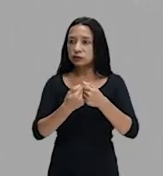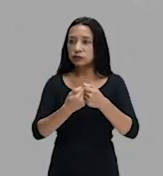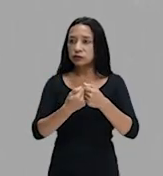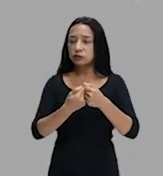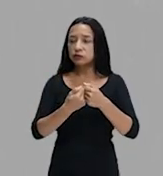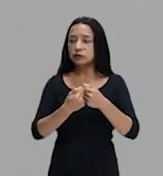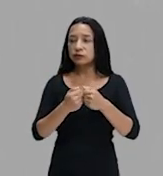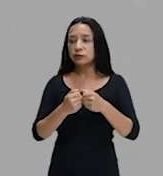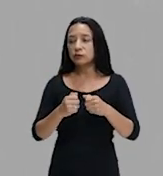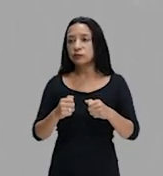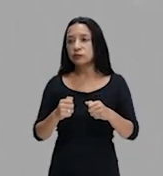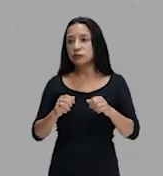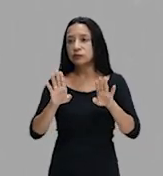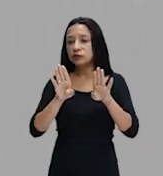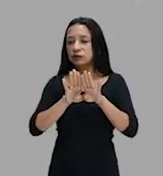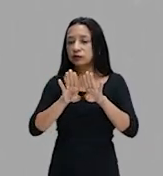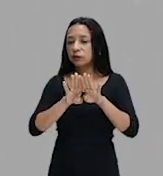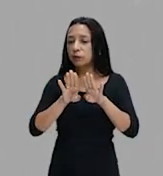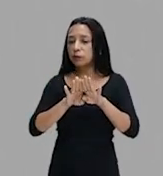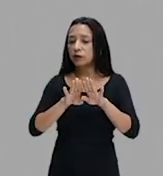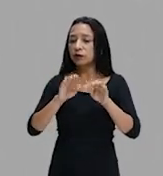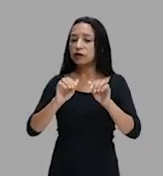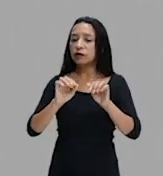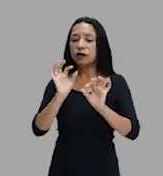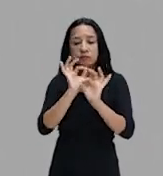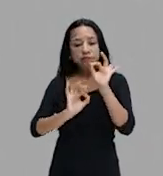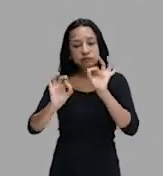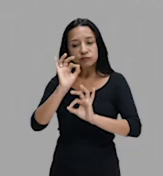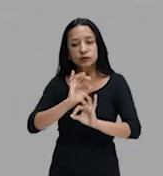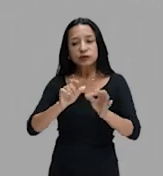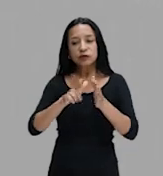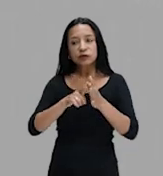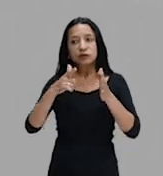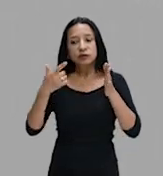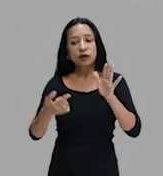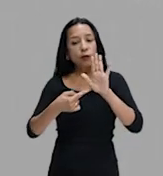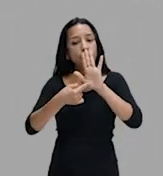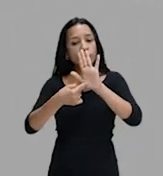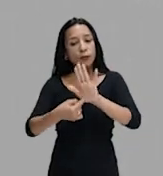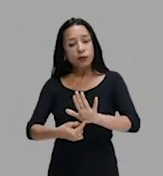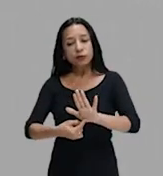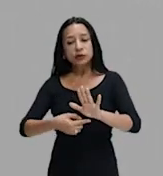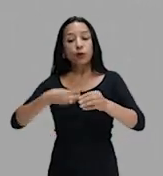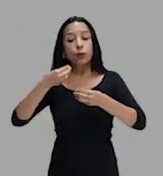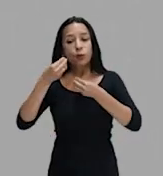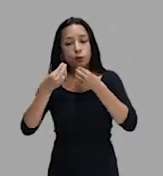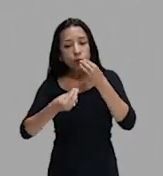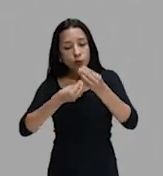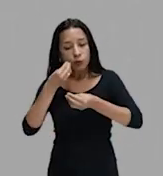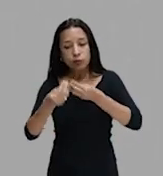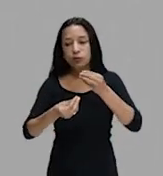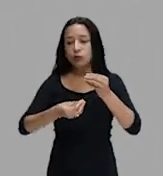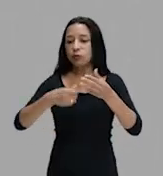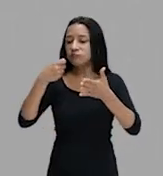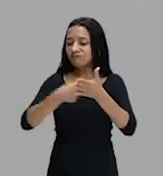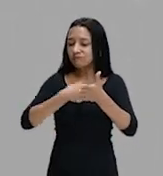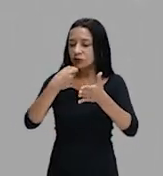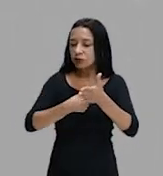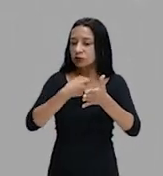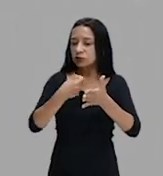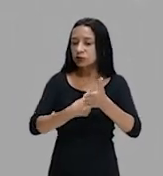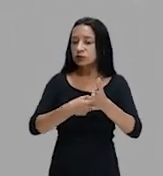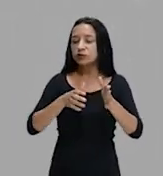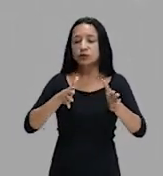basicamente, desses jornais, mostra que isso aqui é a forma de resistência no período imperial contra a